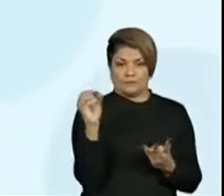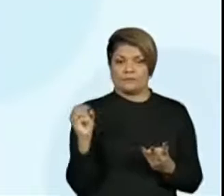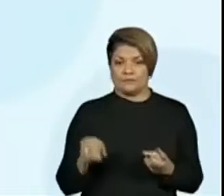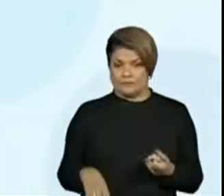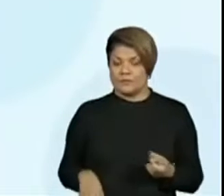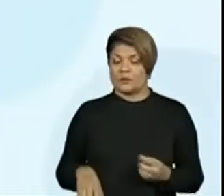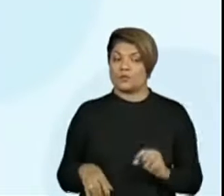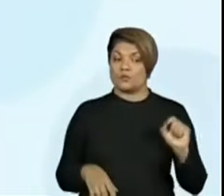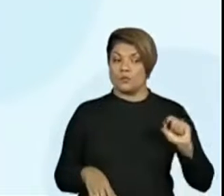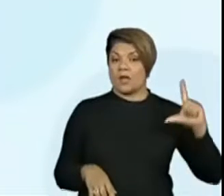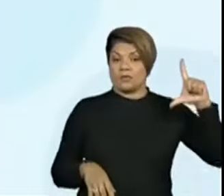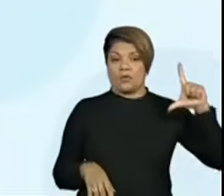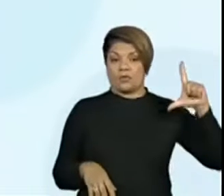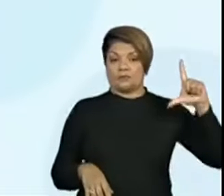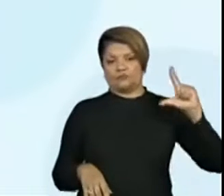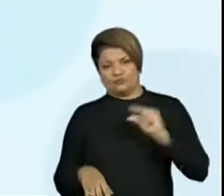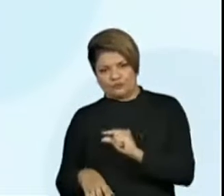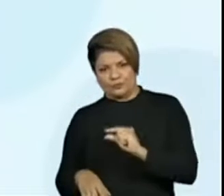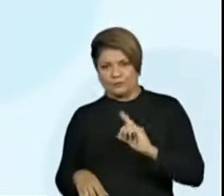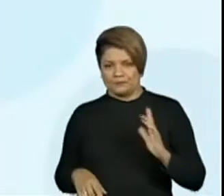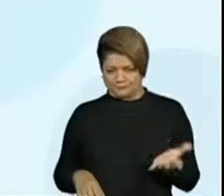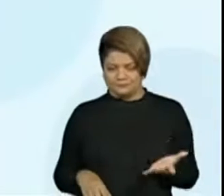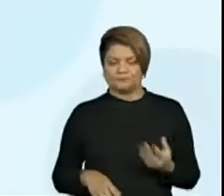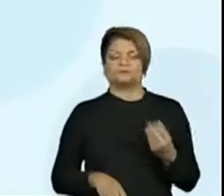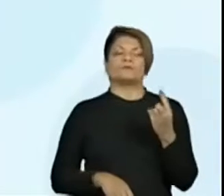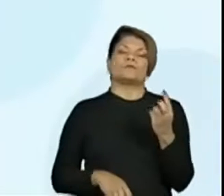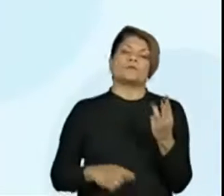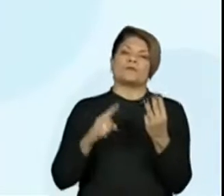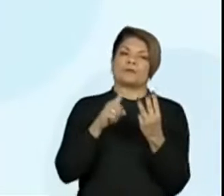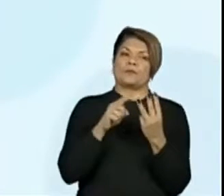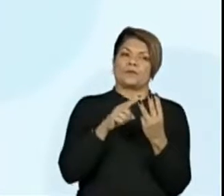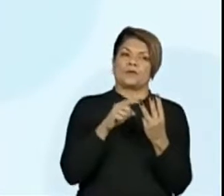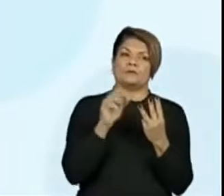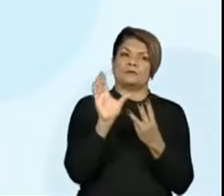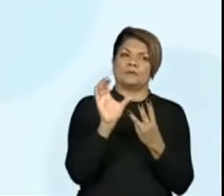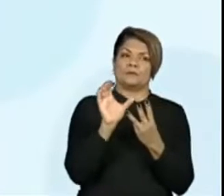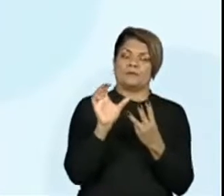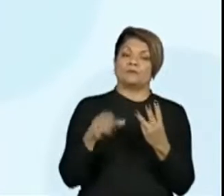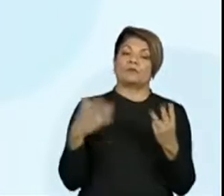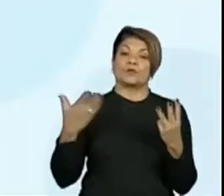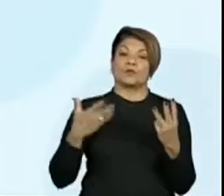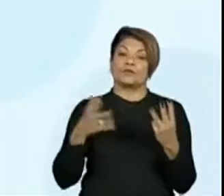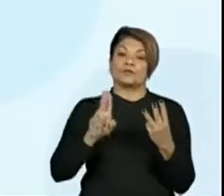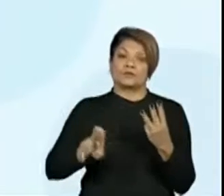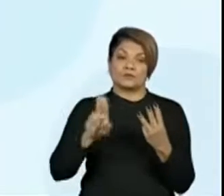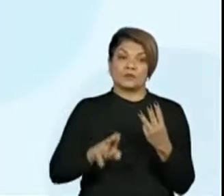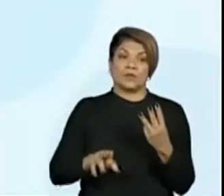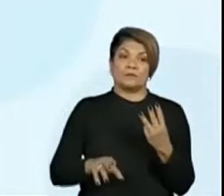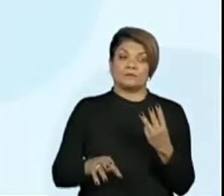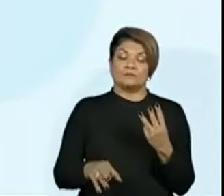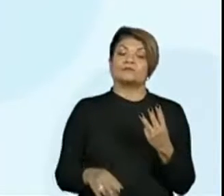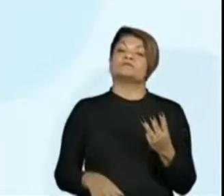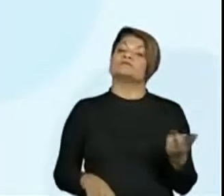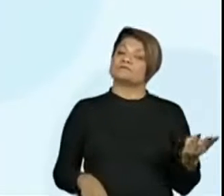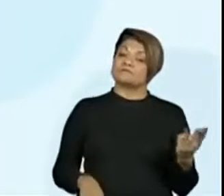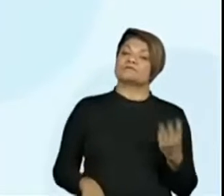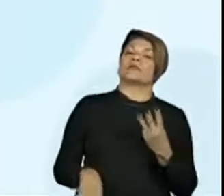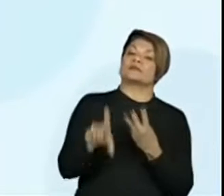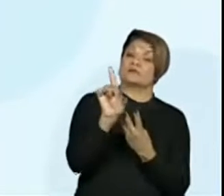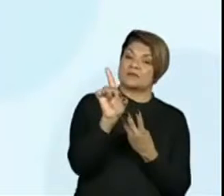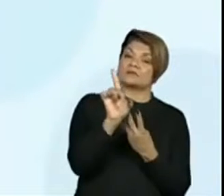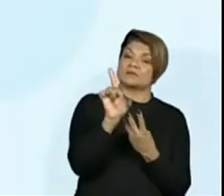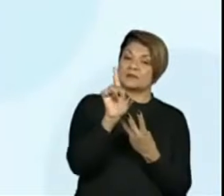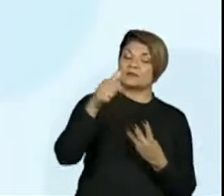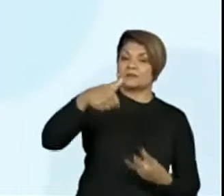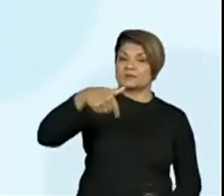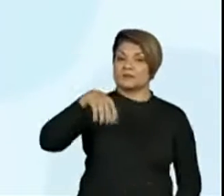a posição das centenas. A fichinha das centenas. E agora eu vou usar aquela das dezenas, que é o